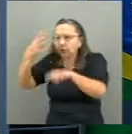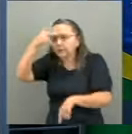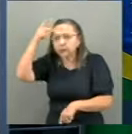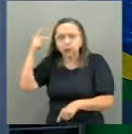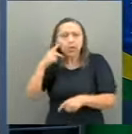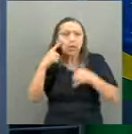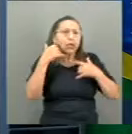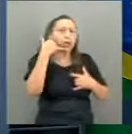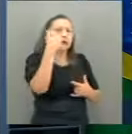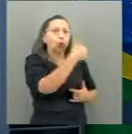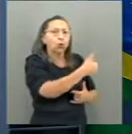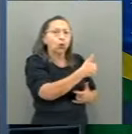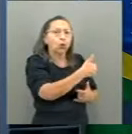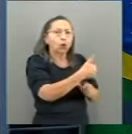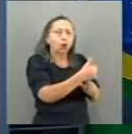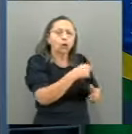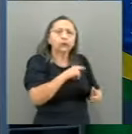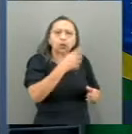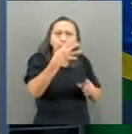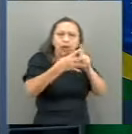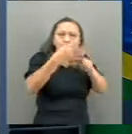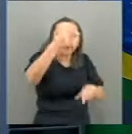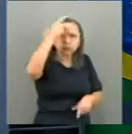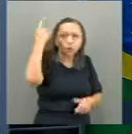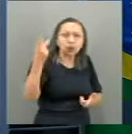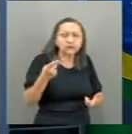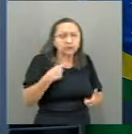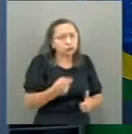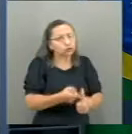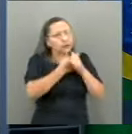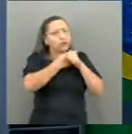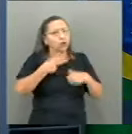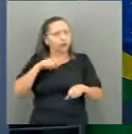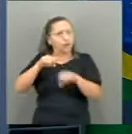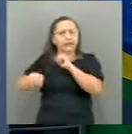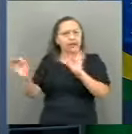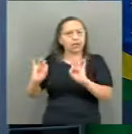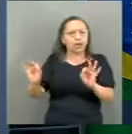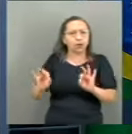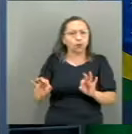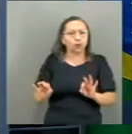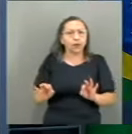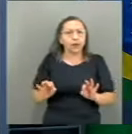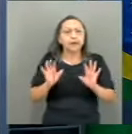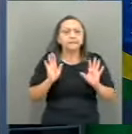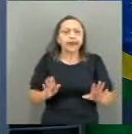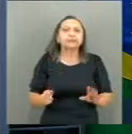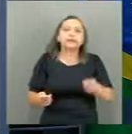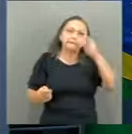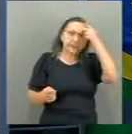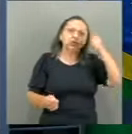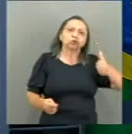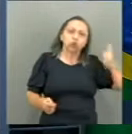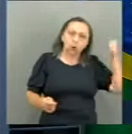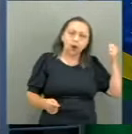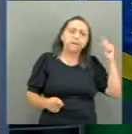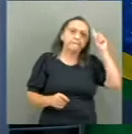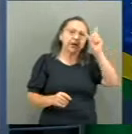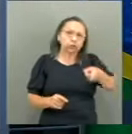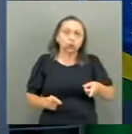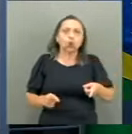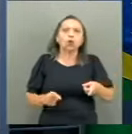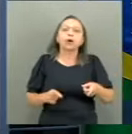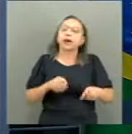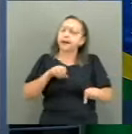Acho que vamos suspender a operação. Assim, ele deu o depoimento perante o juiz. Diz que a ordem do lado de lá, torra a todos, que é um código